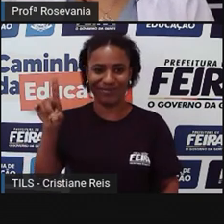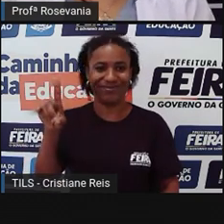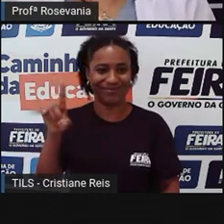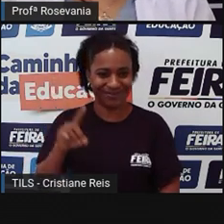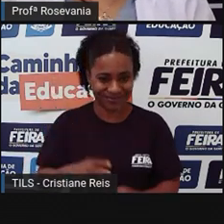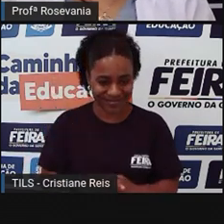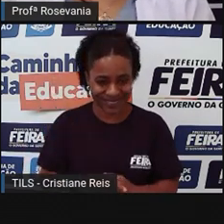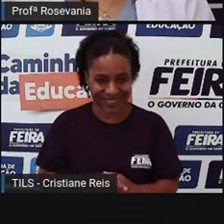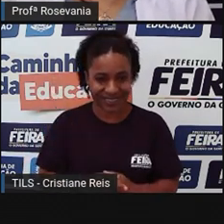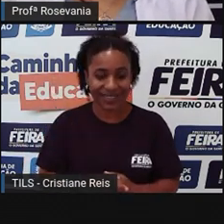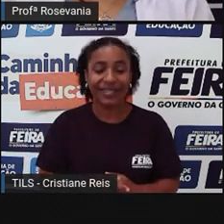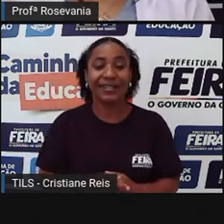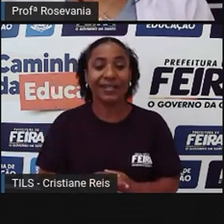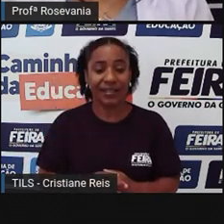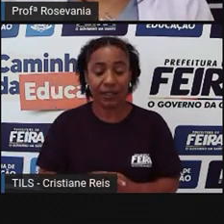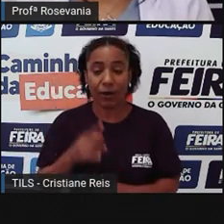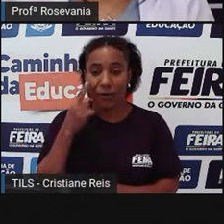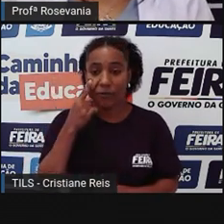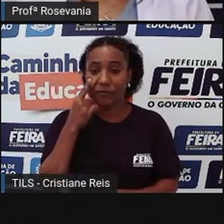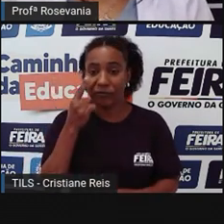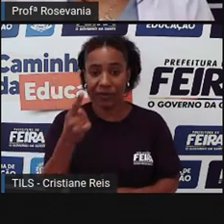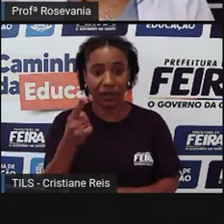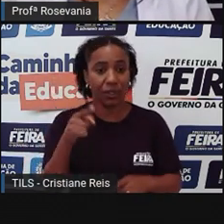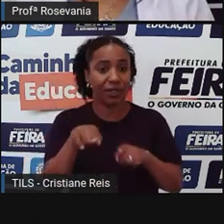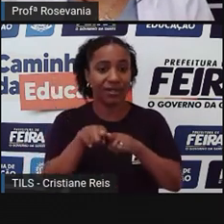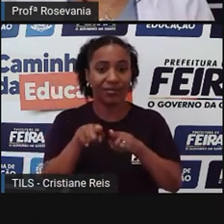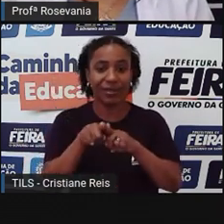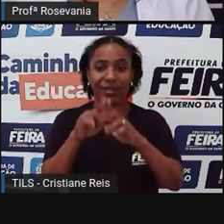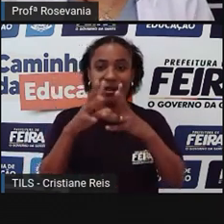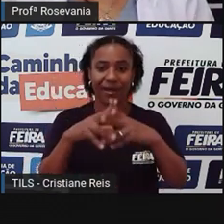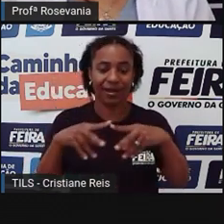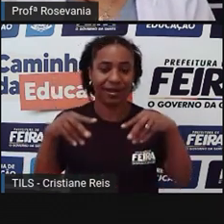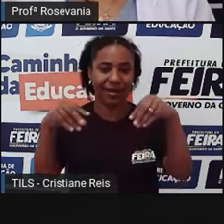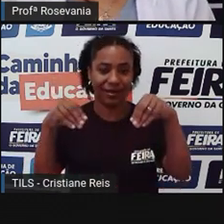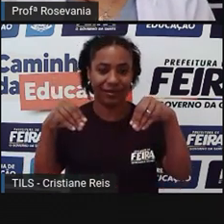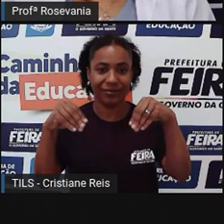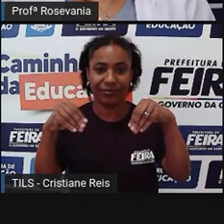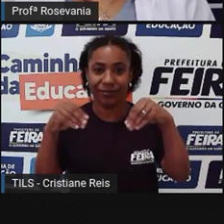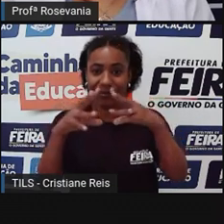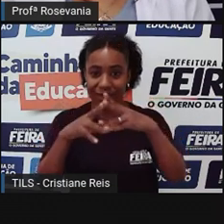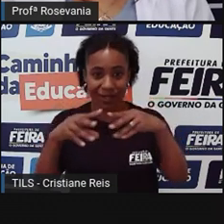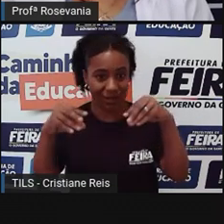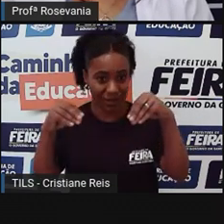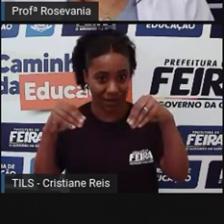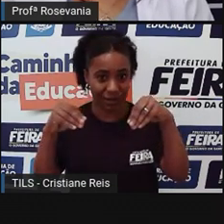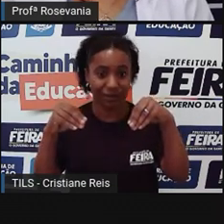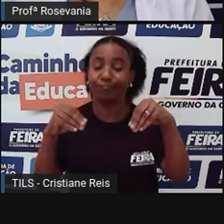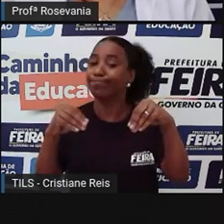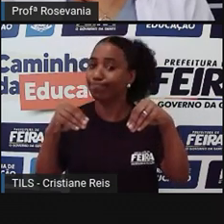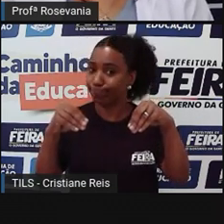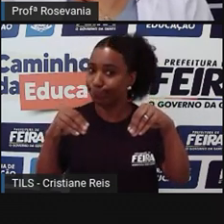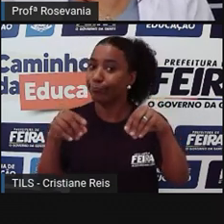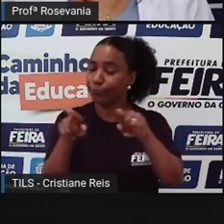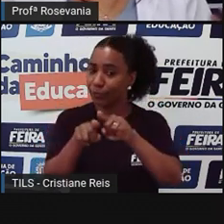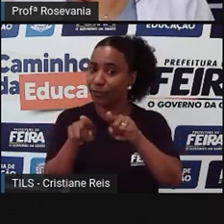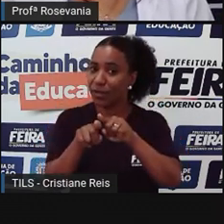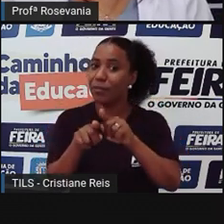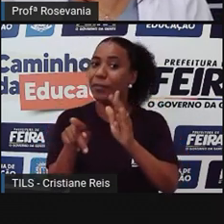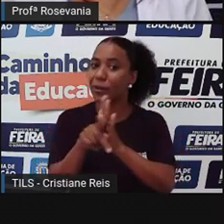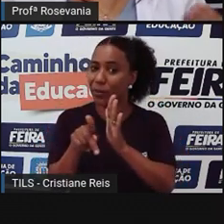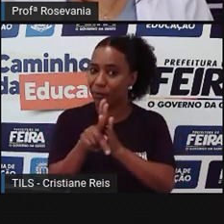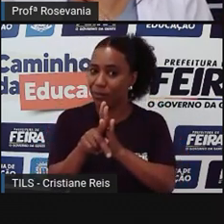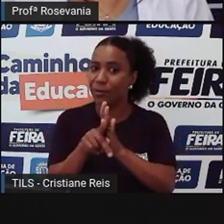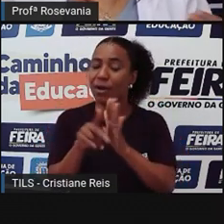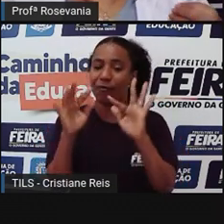também, a gente tinha aqui as terras, essa de azul, né, da família Garcia da Ávila, para quem já foi, já